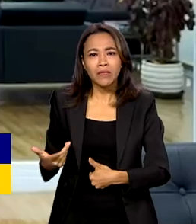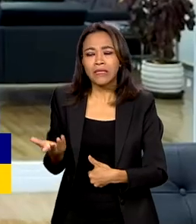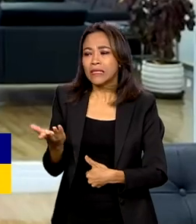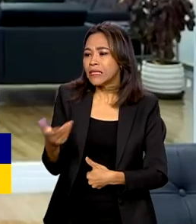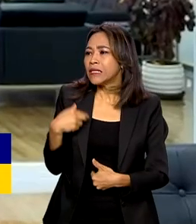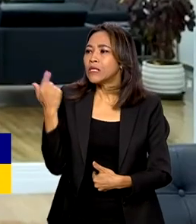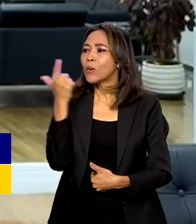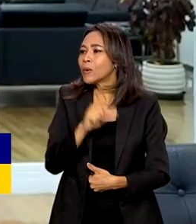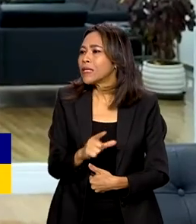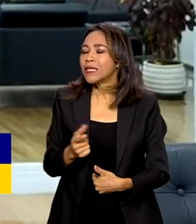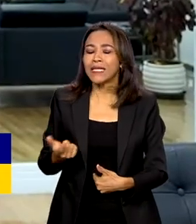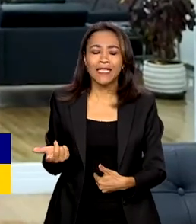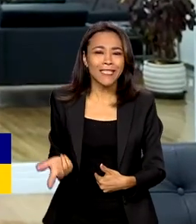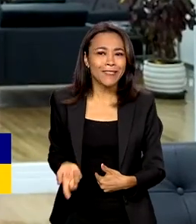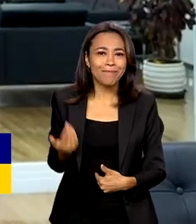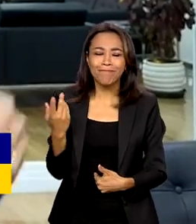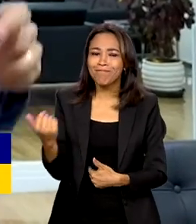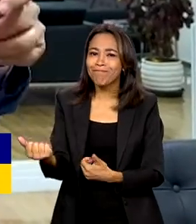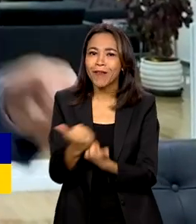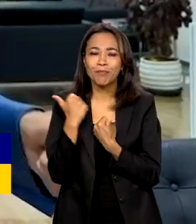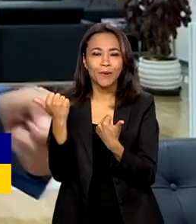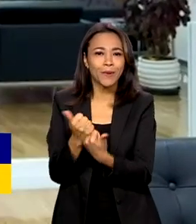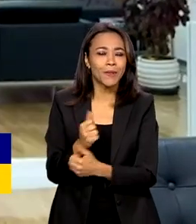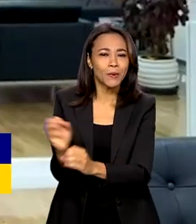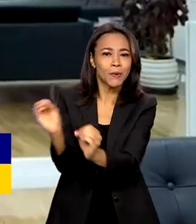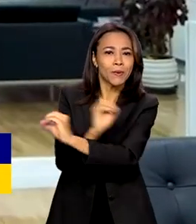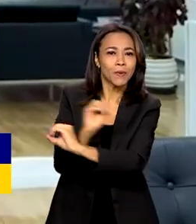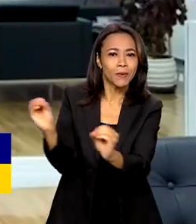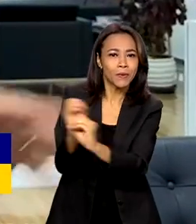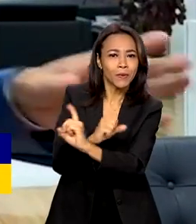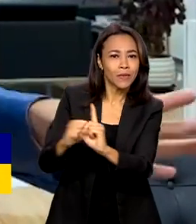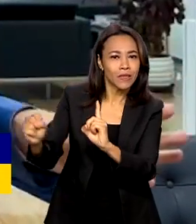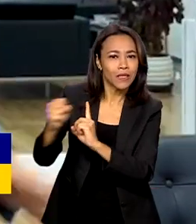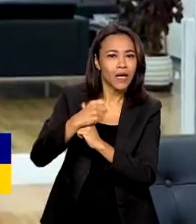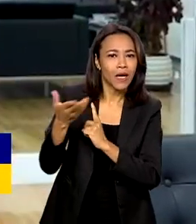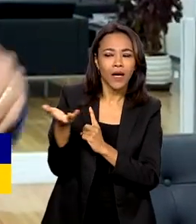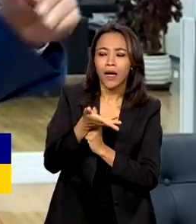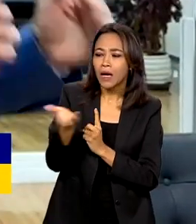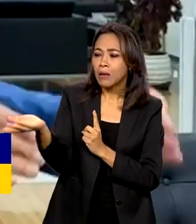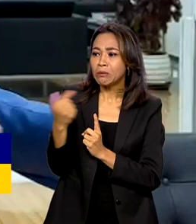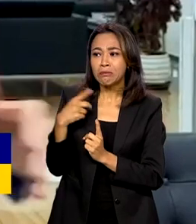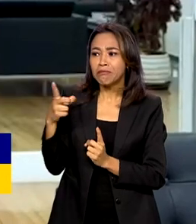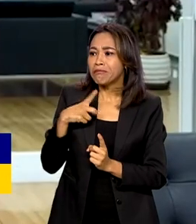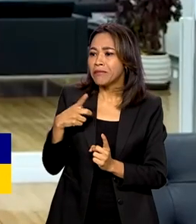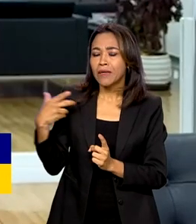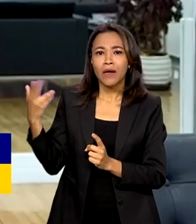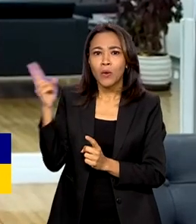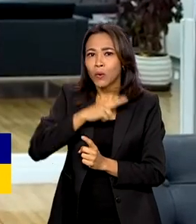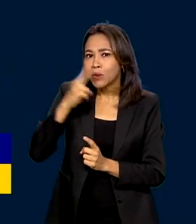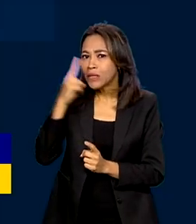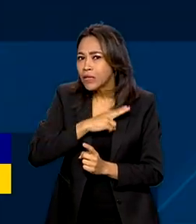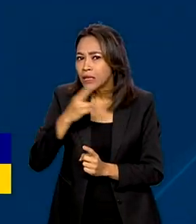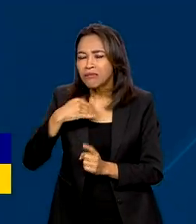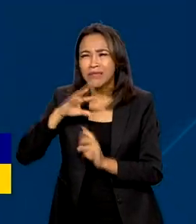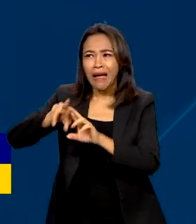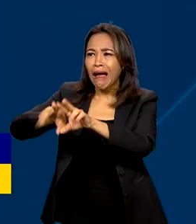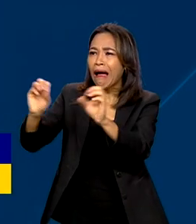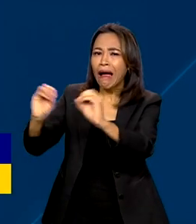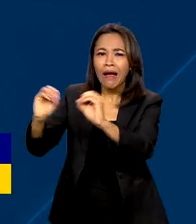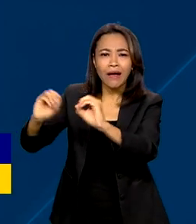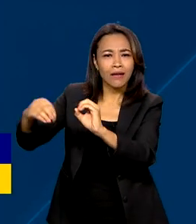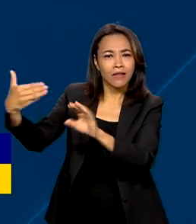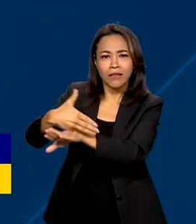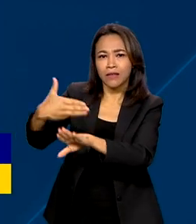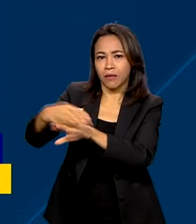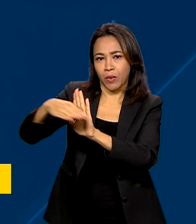porta e não encontravam a assistência, não tinham acesso nem ao auxílio emergencial, nem a outro programa. São Paulo é o